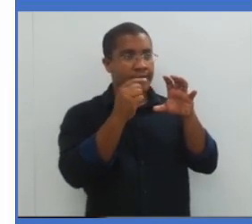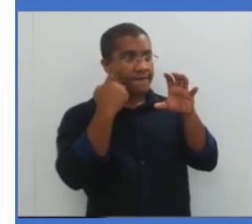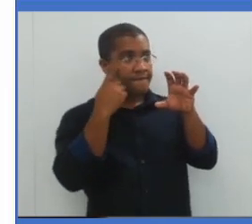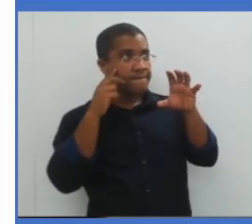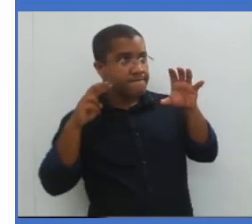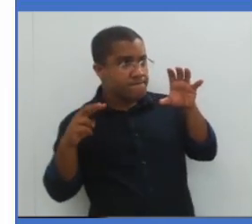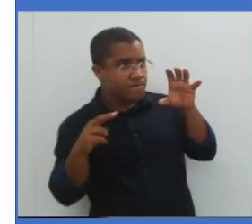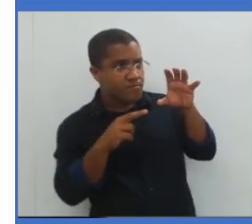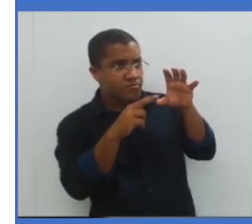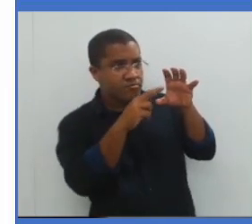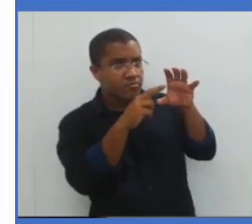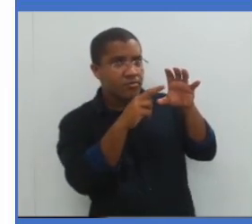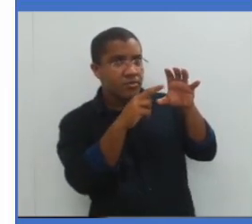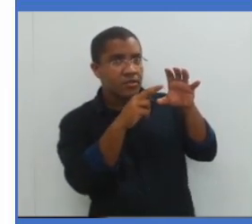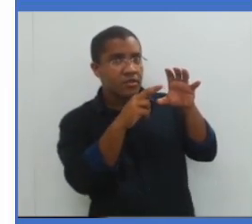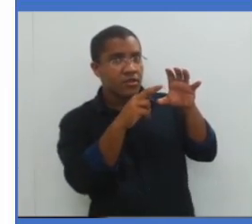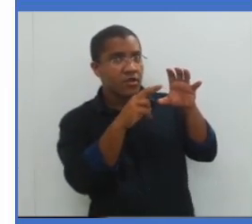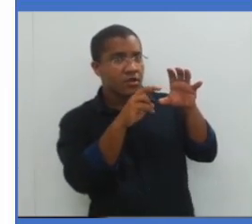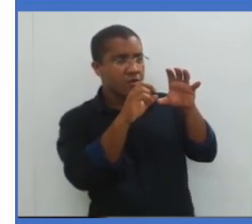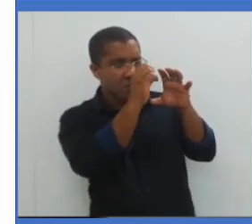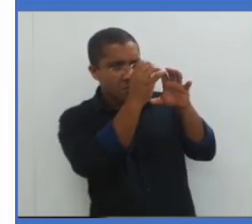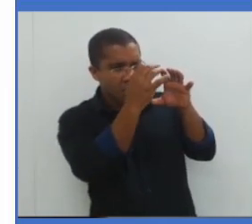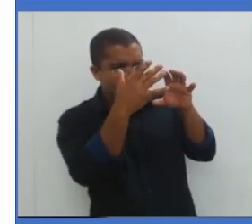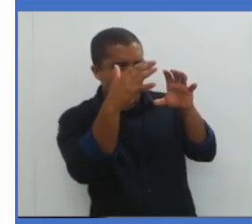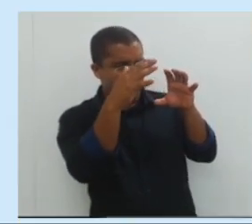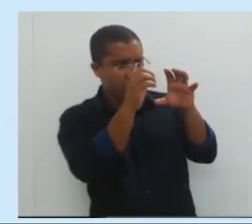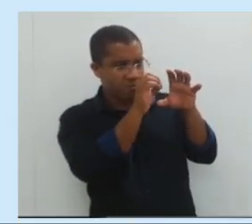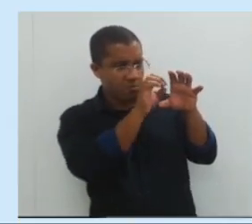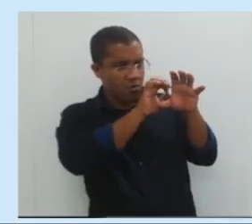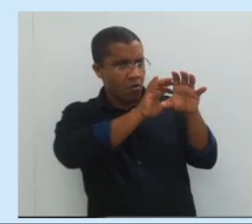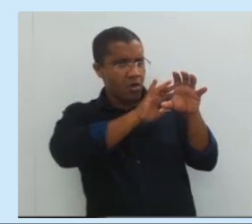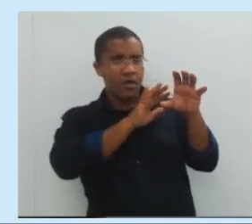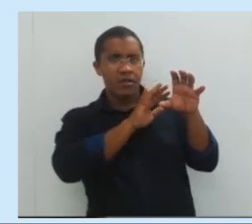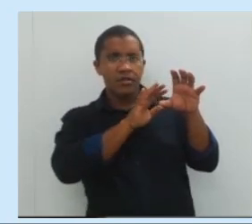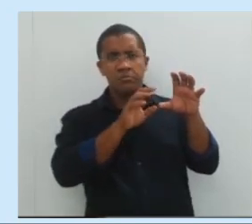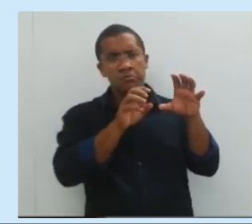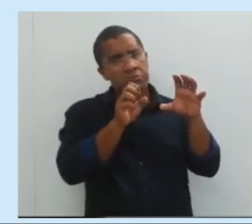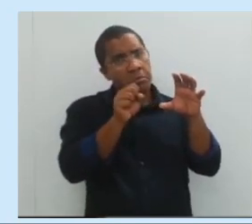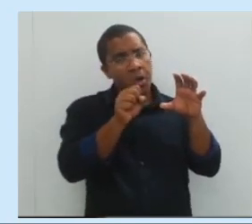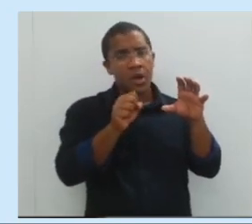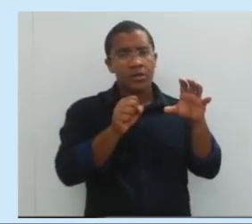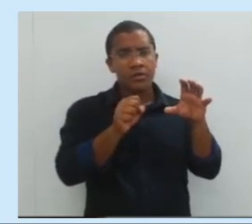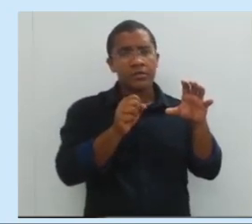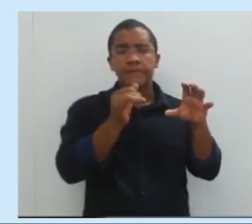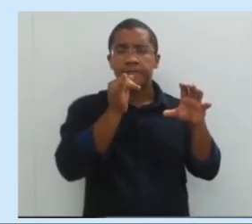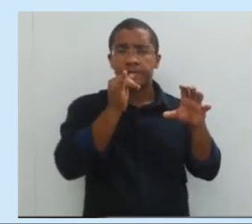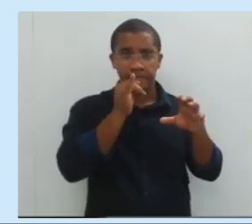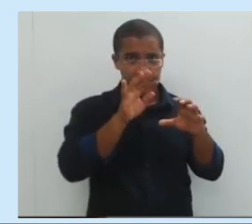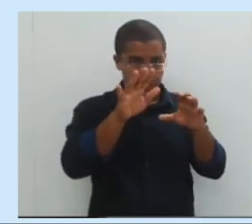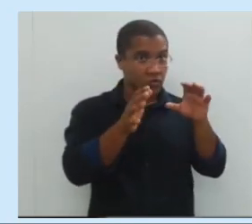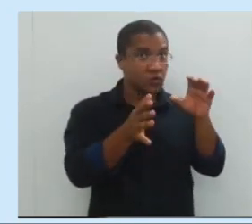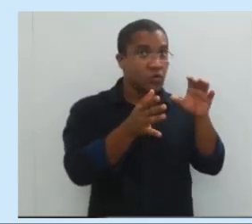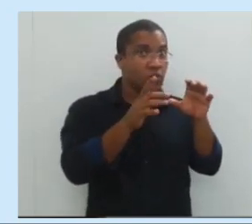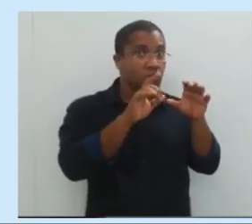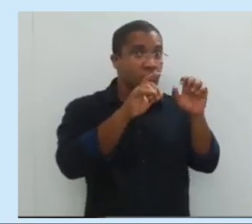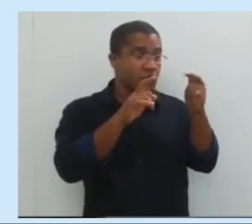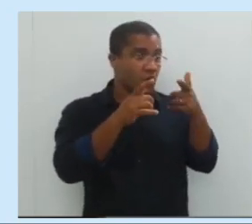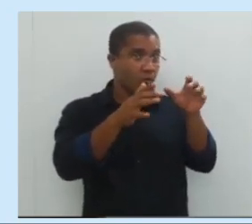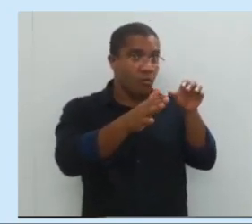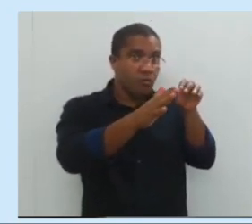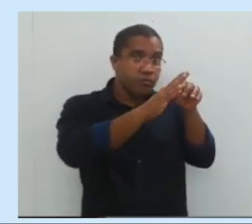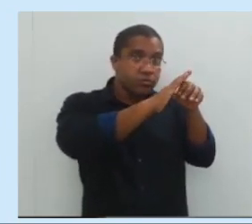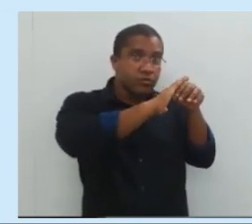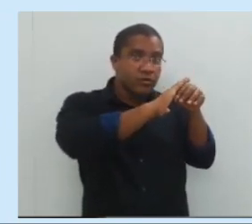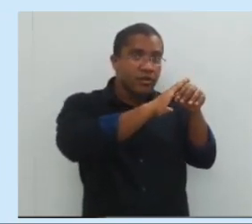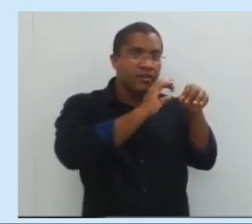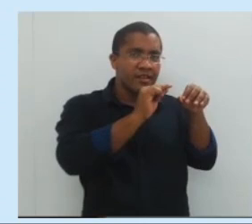projetem numa parte da Terra. Vê só. Eclipse solar é quando a Lua fica